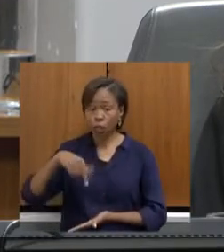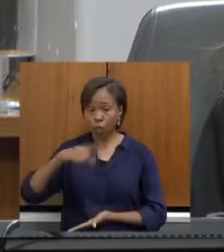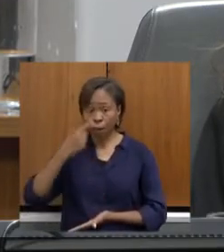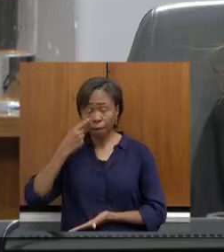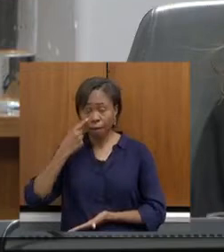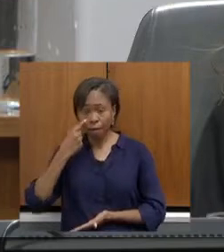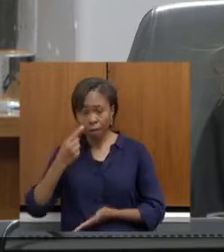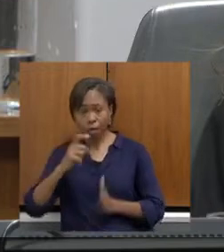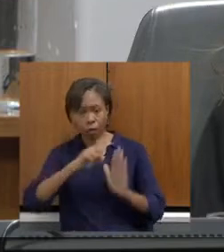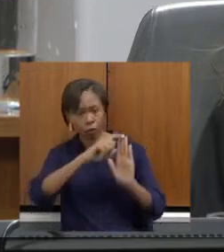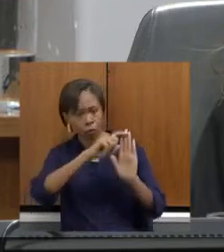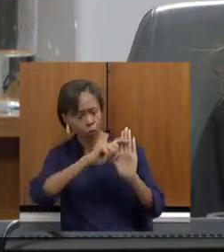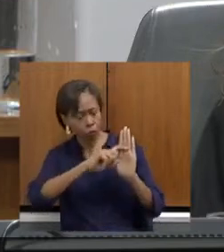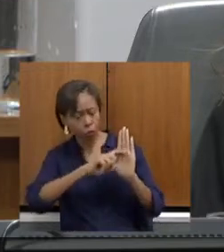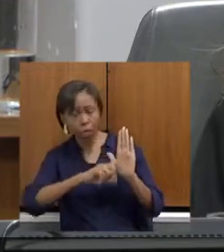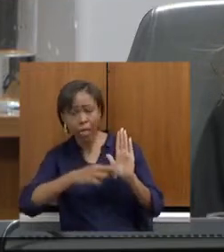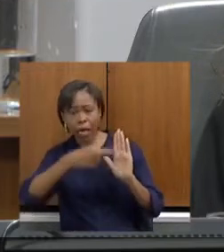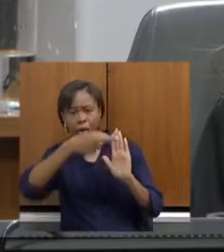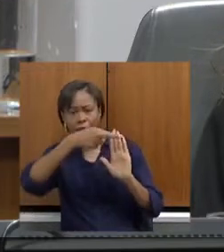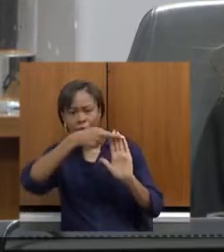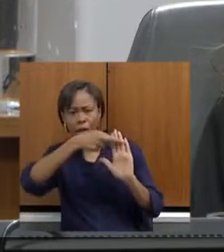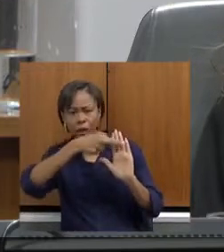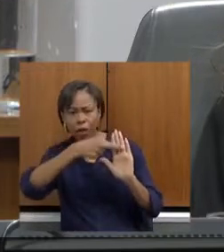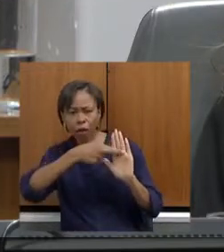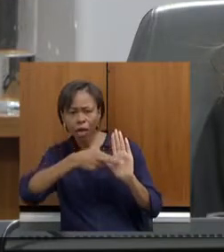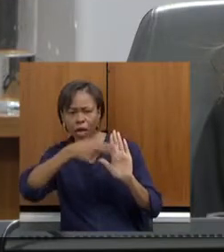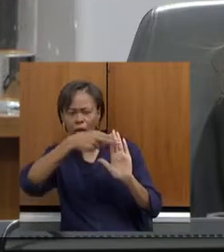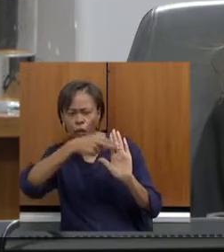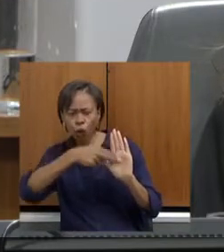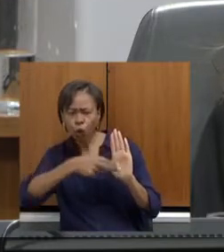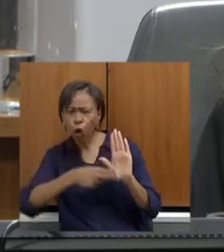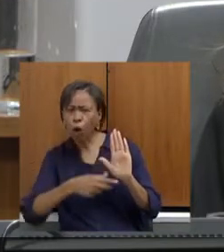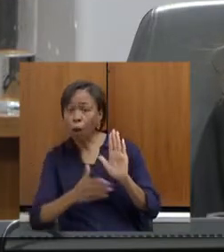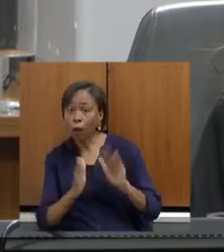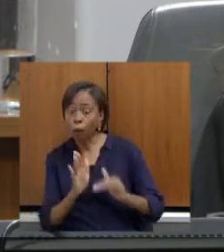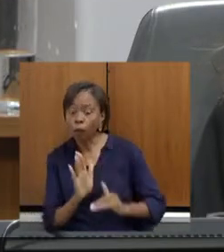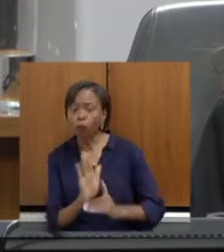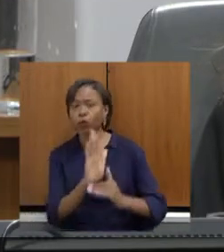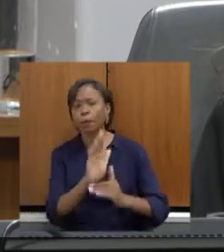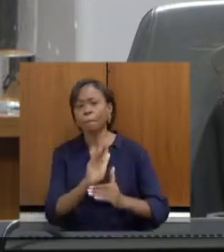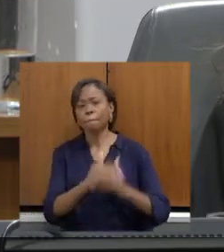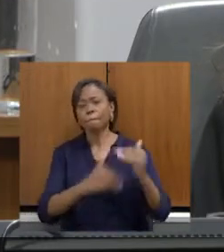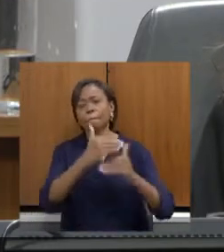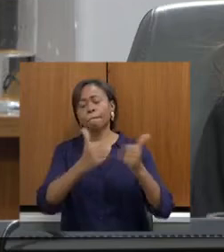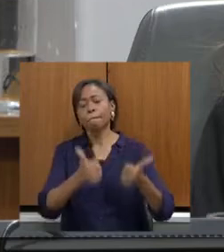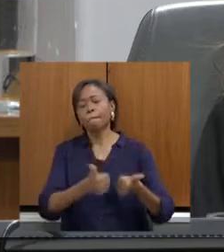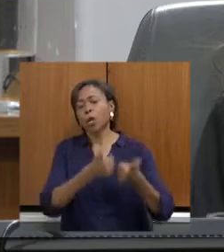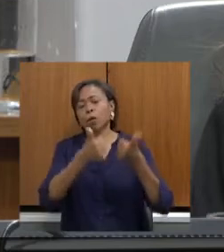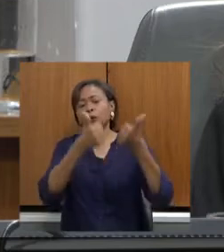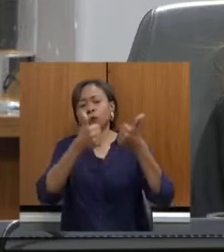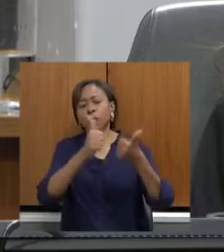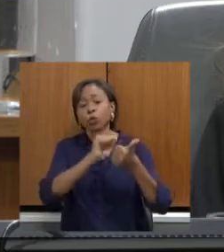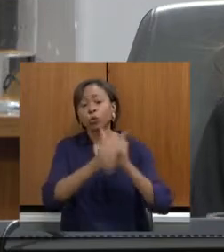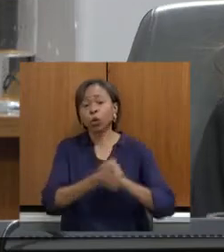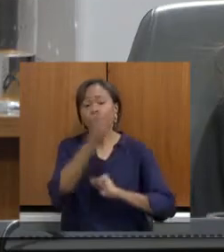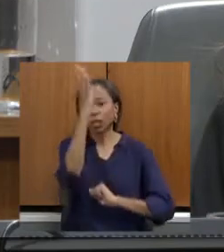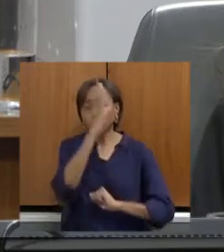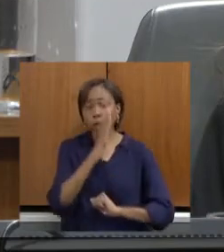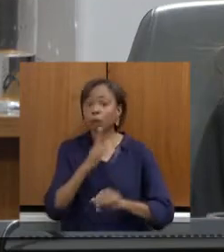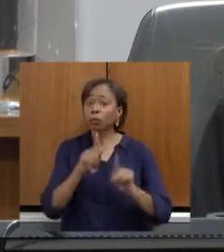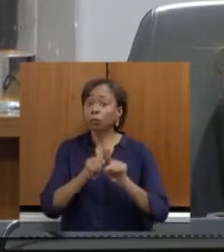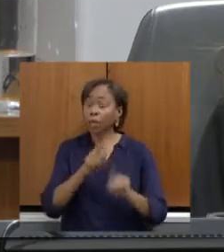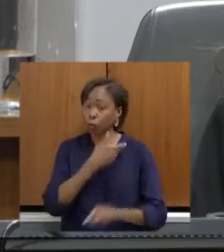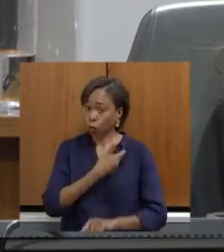ali as novas diretrizes vão auxiliar muito na melhoria não só do esporte nacional, mas também estadual